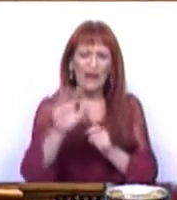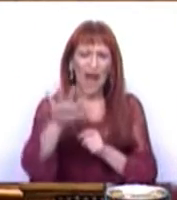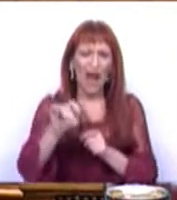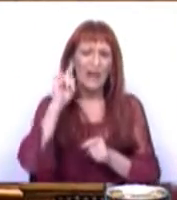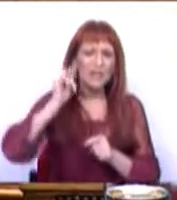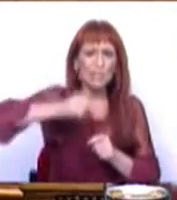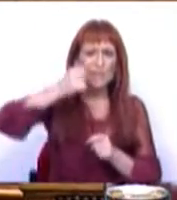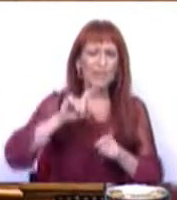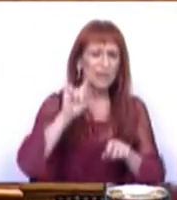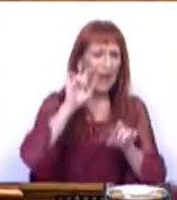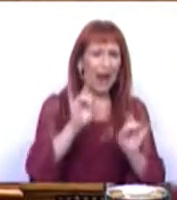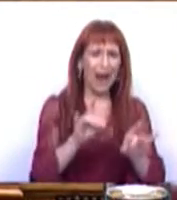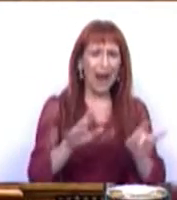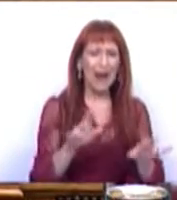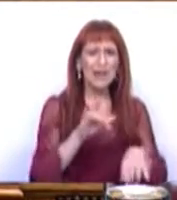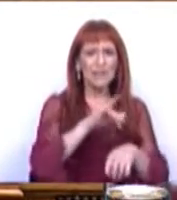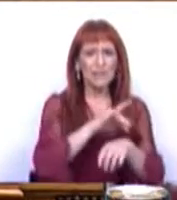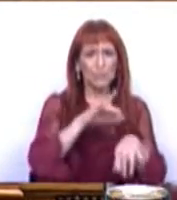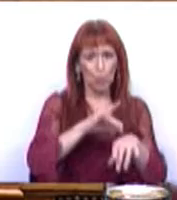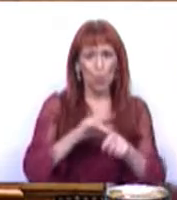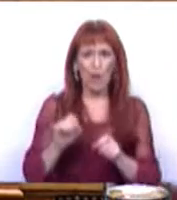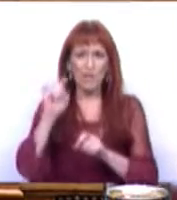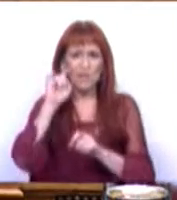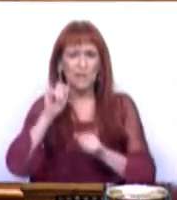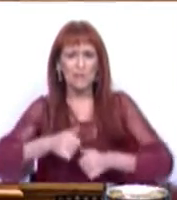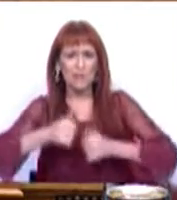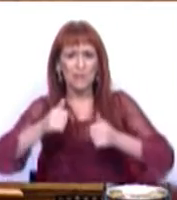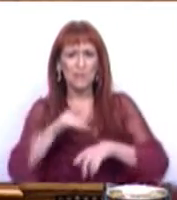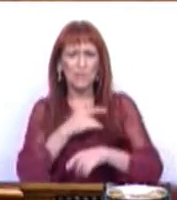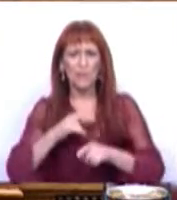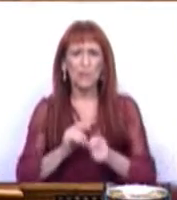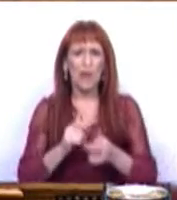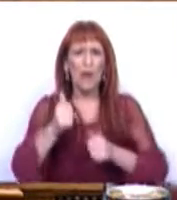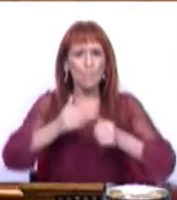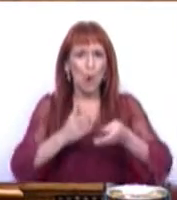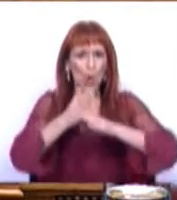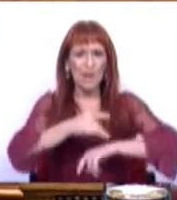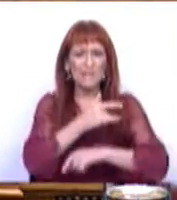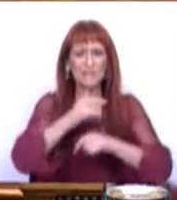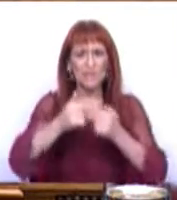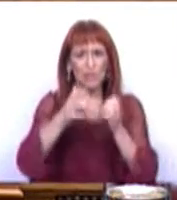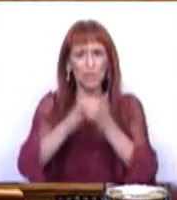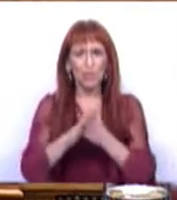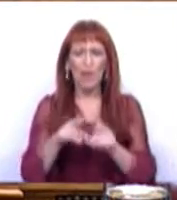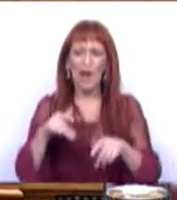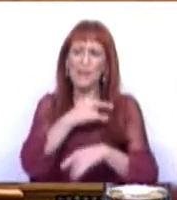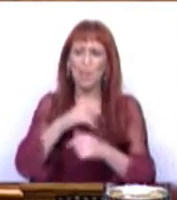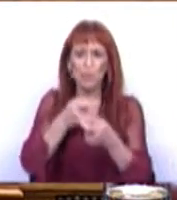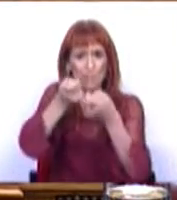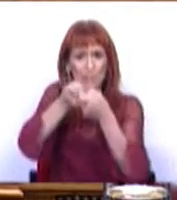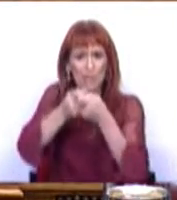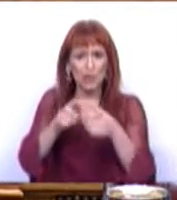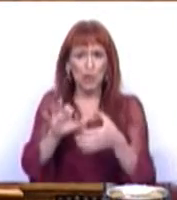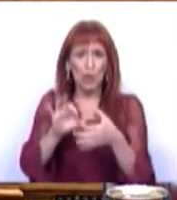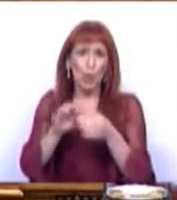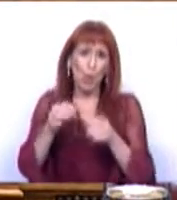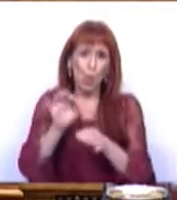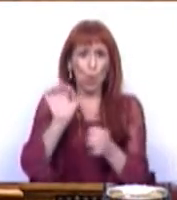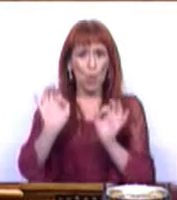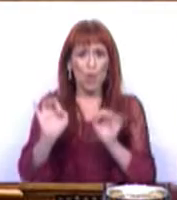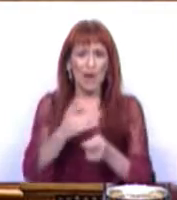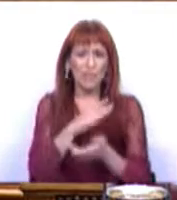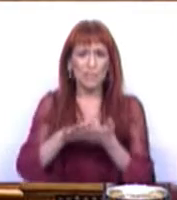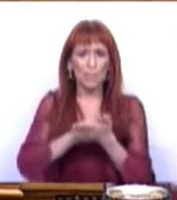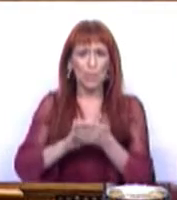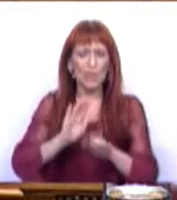como a prevenção da doença e a promoção da saúde, a melhoria do acesso para todos, a saúde de proximidade através dos cuidados primários, o